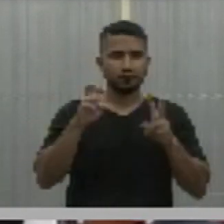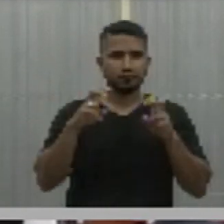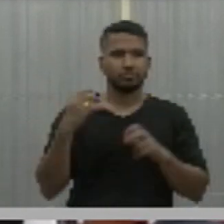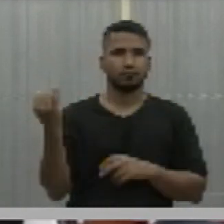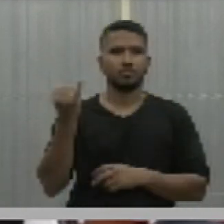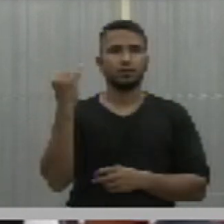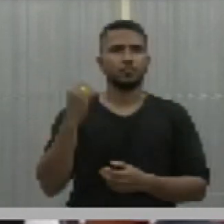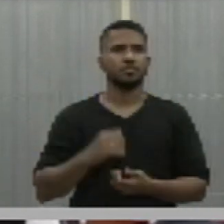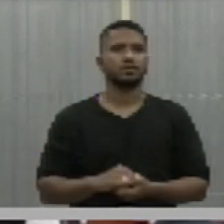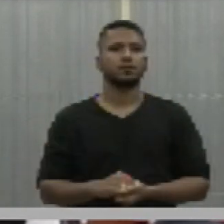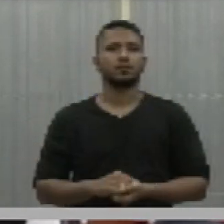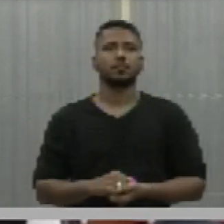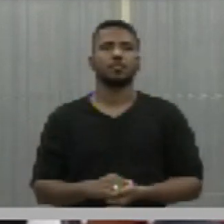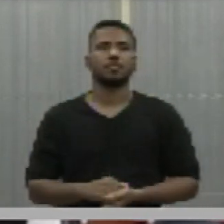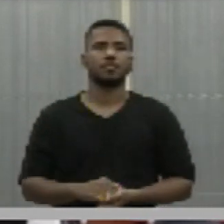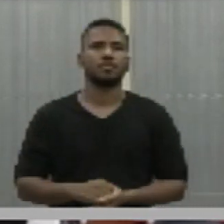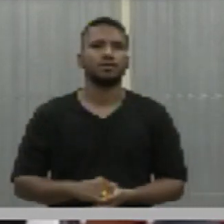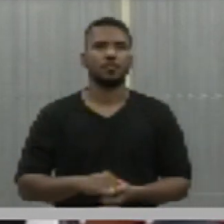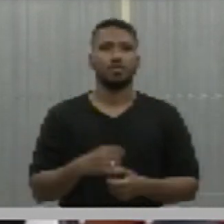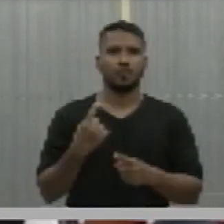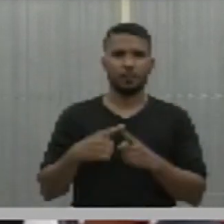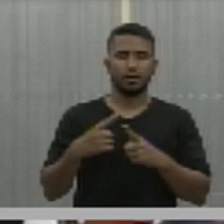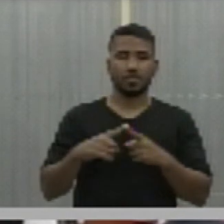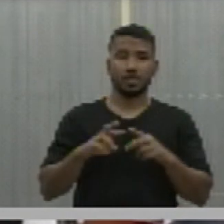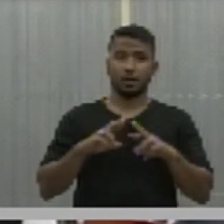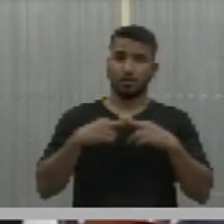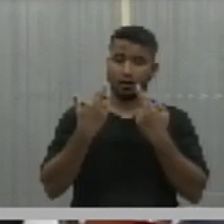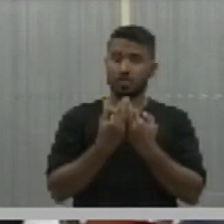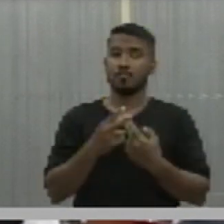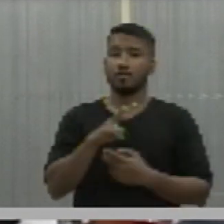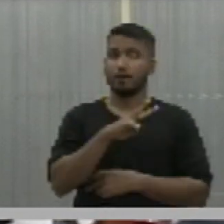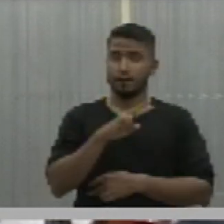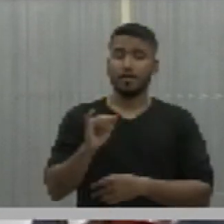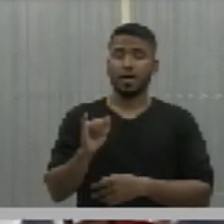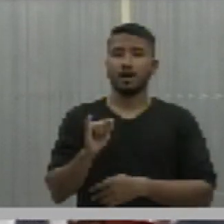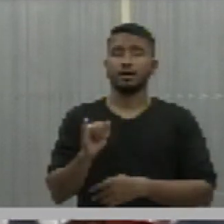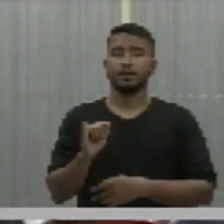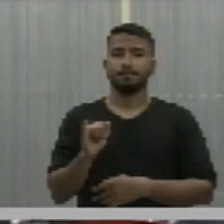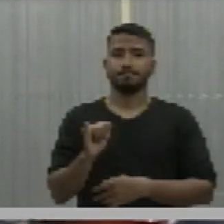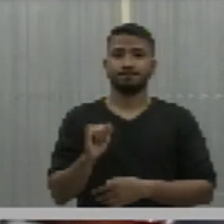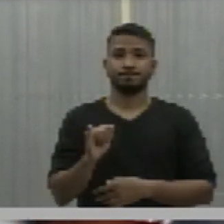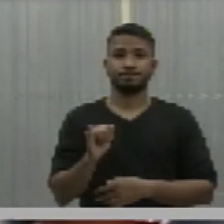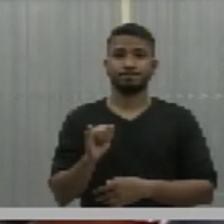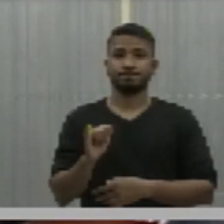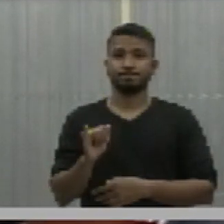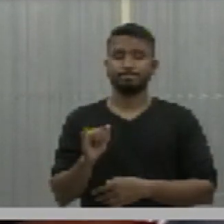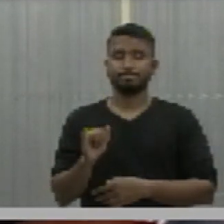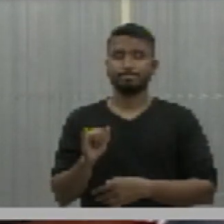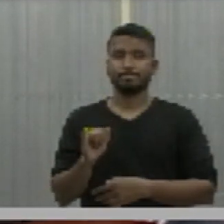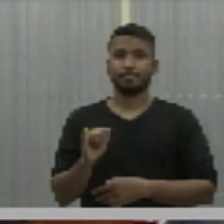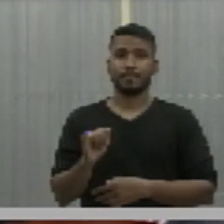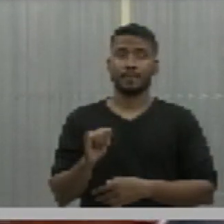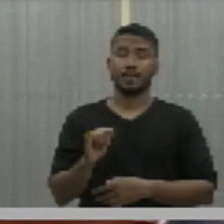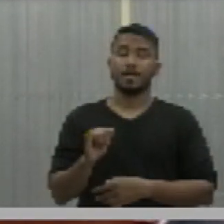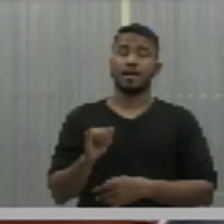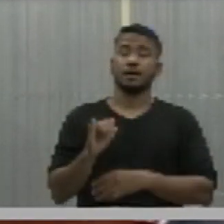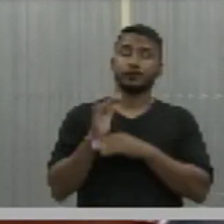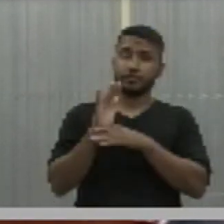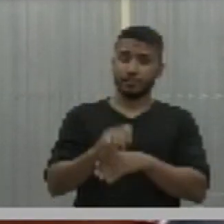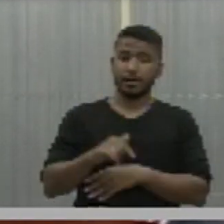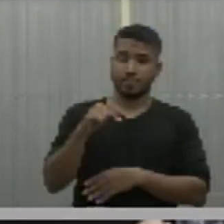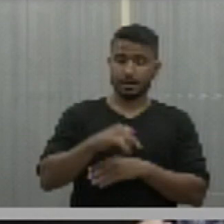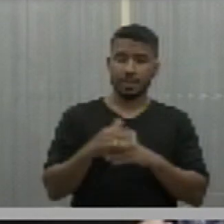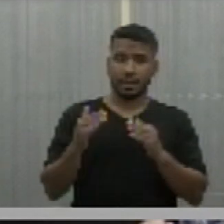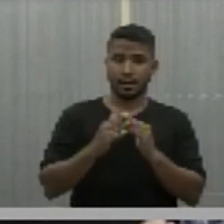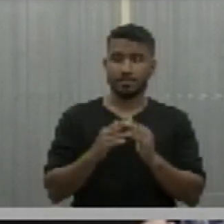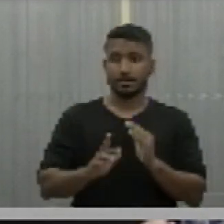porque a audiência poderá servir para essa casa que representa o